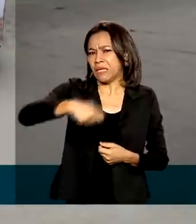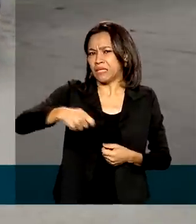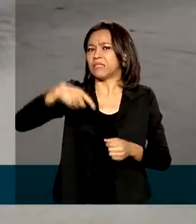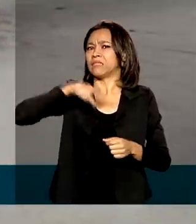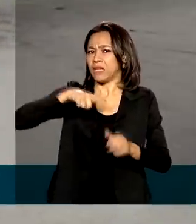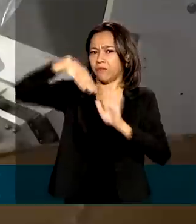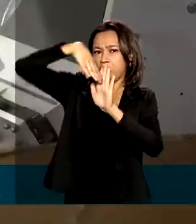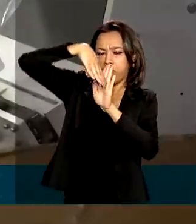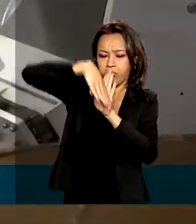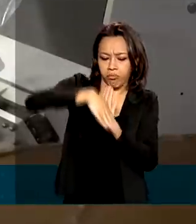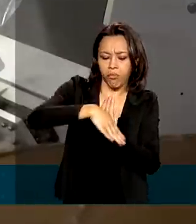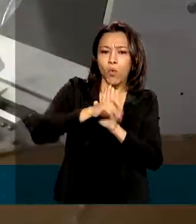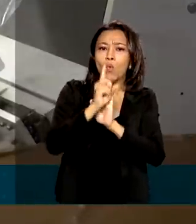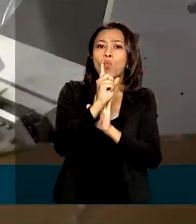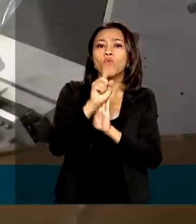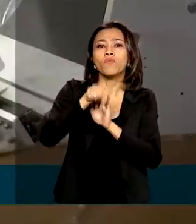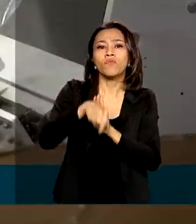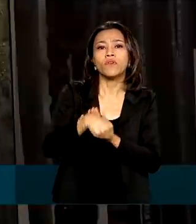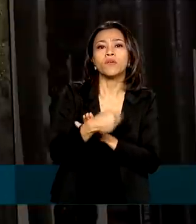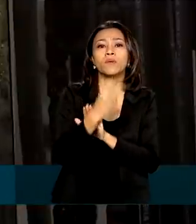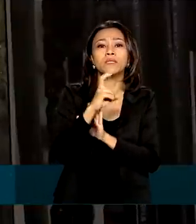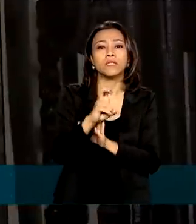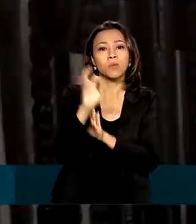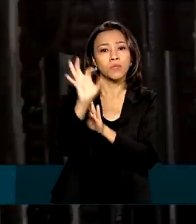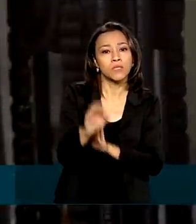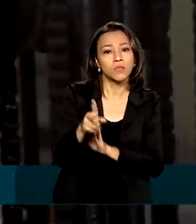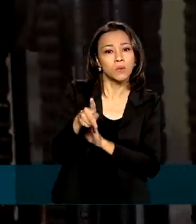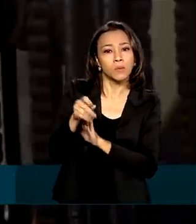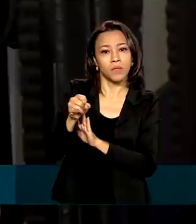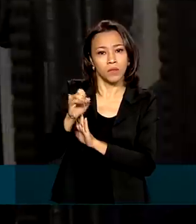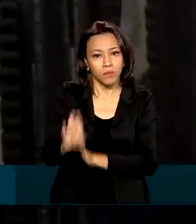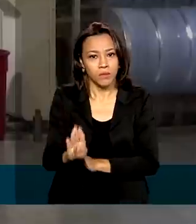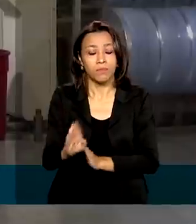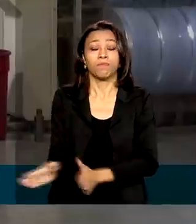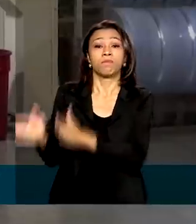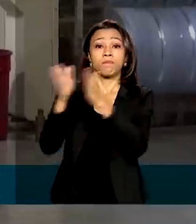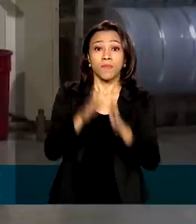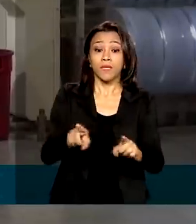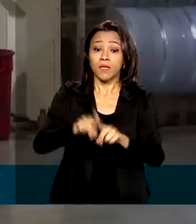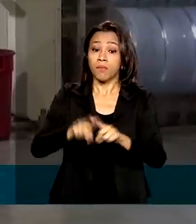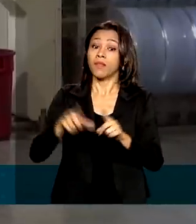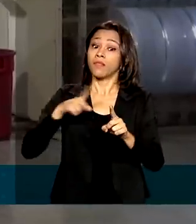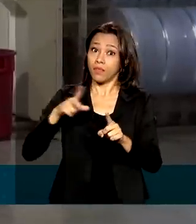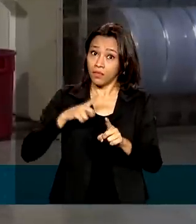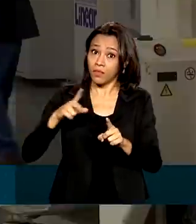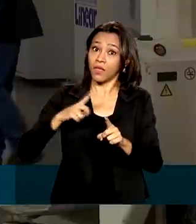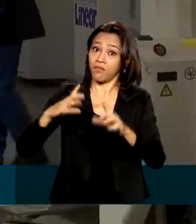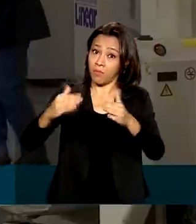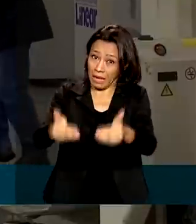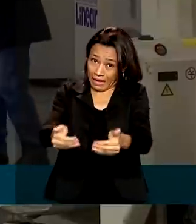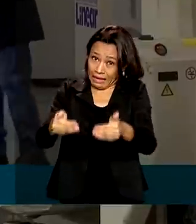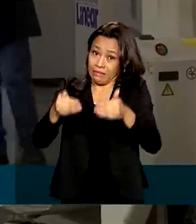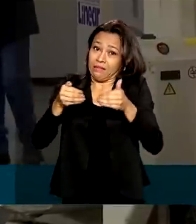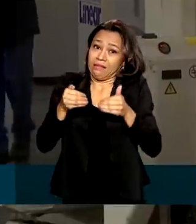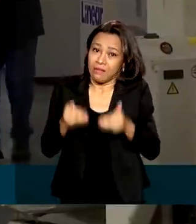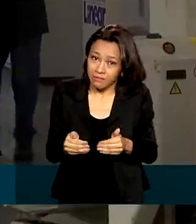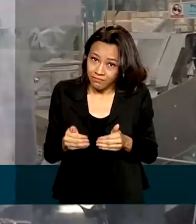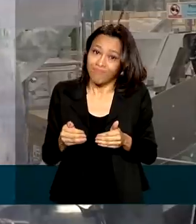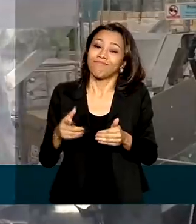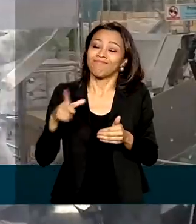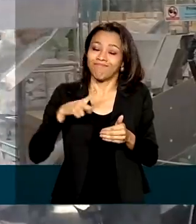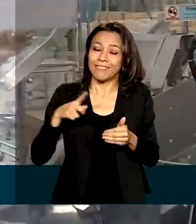queda de 1,5% no PIB. E uma nova retração do índice ainda é esperada pelo mercado